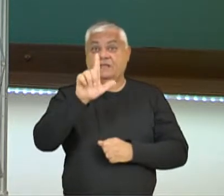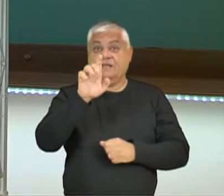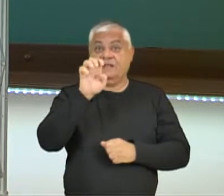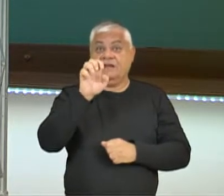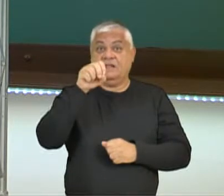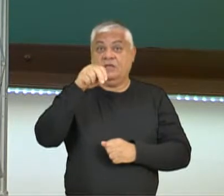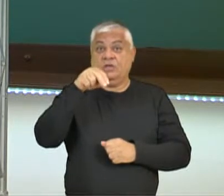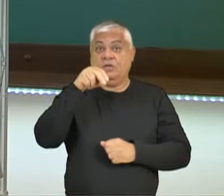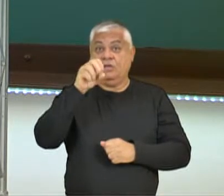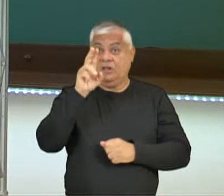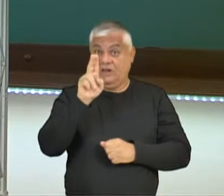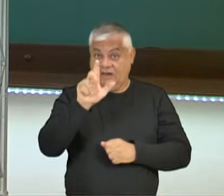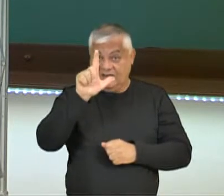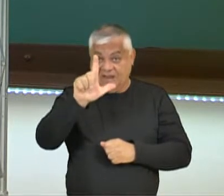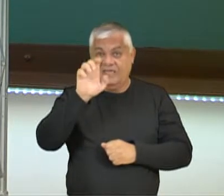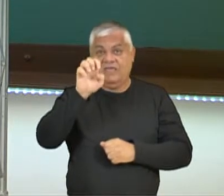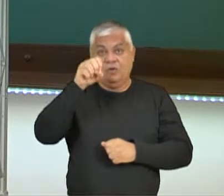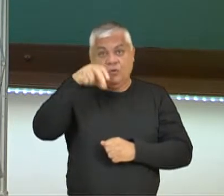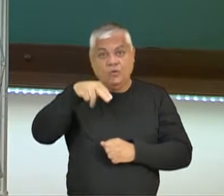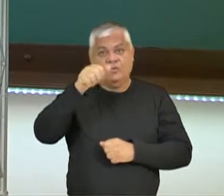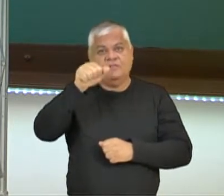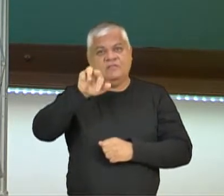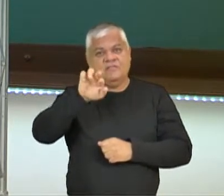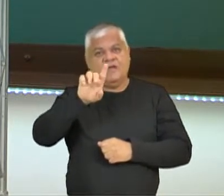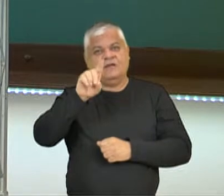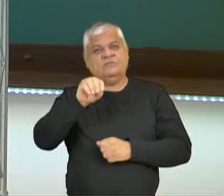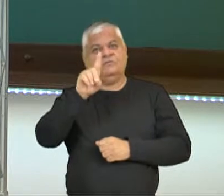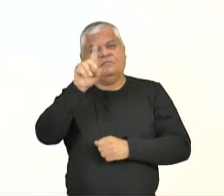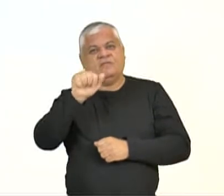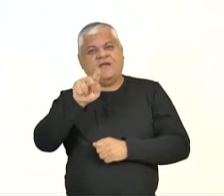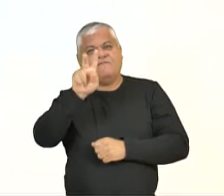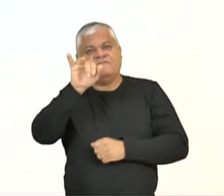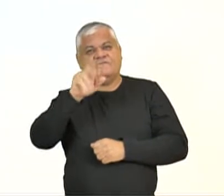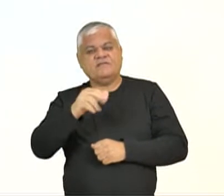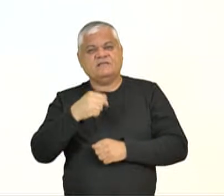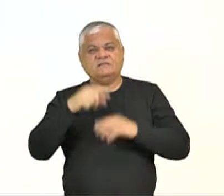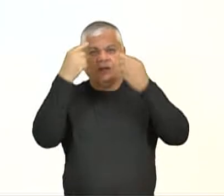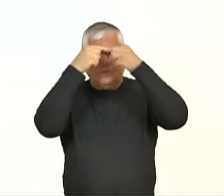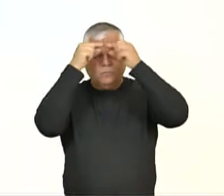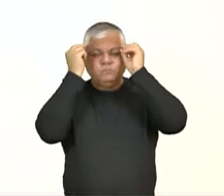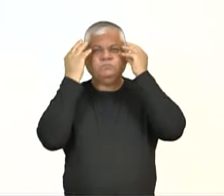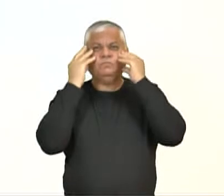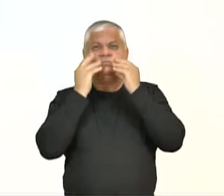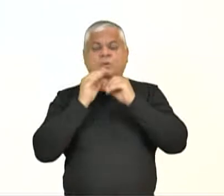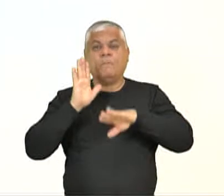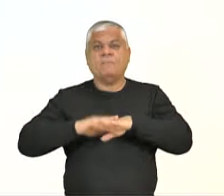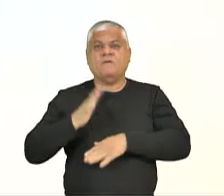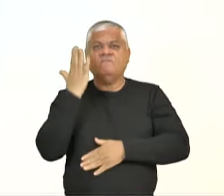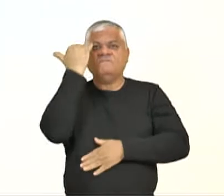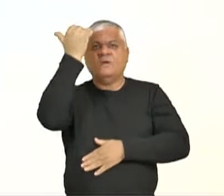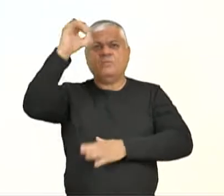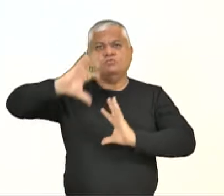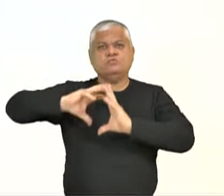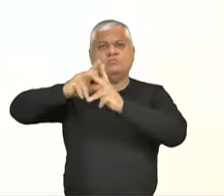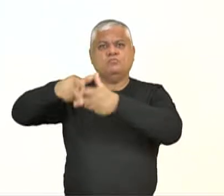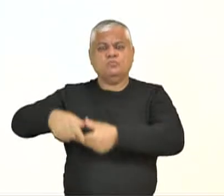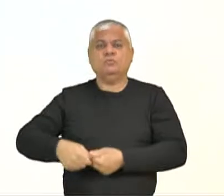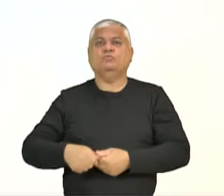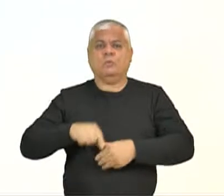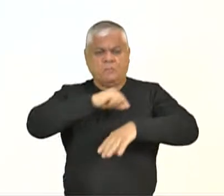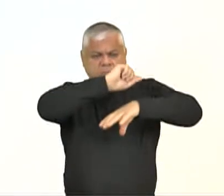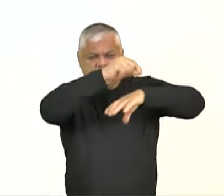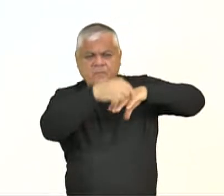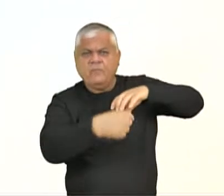já ouviu falar nesse carinha? Claro que já, né? Ele é o pintor mais popular do mundo, sendo destaque em 82